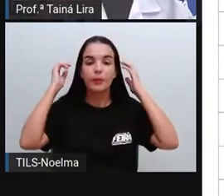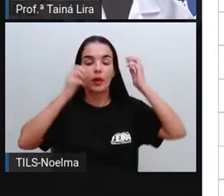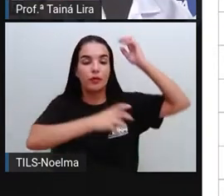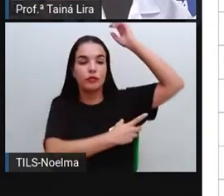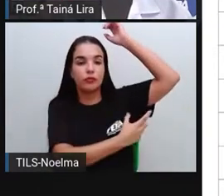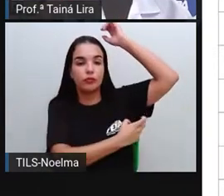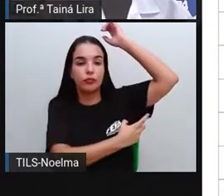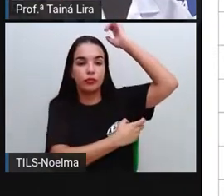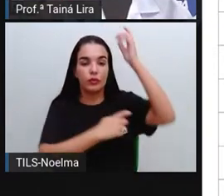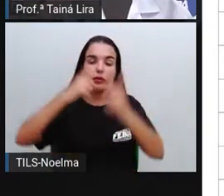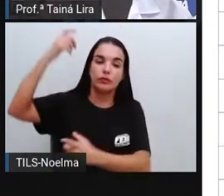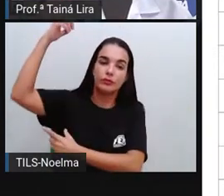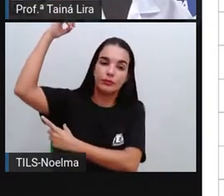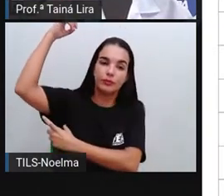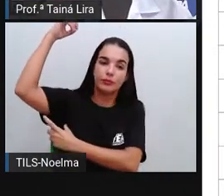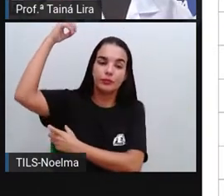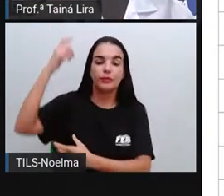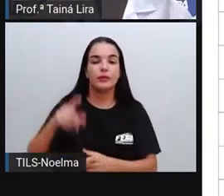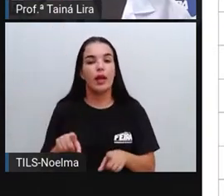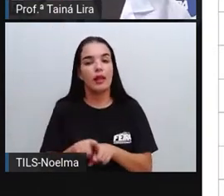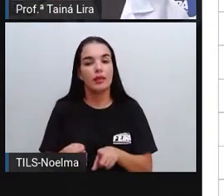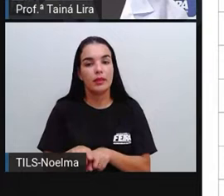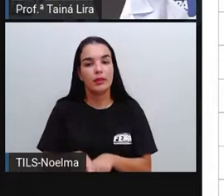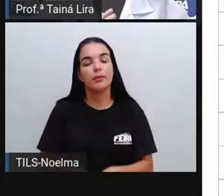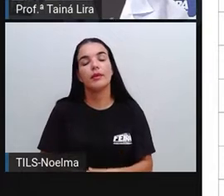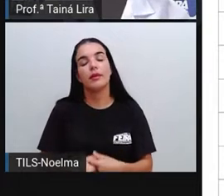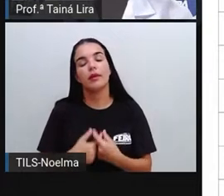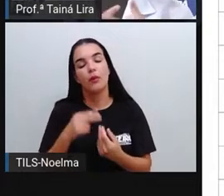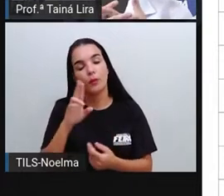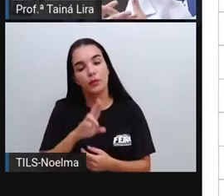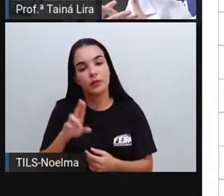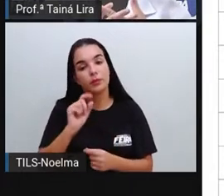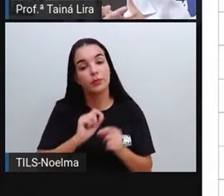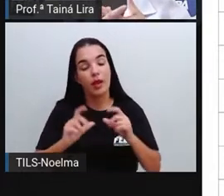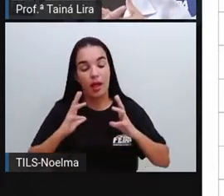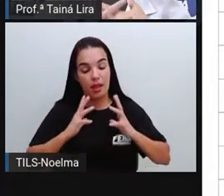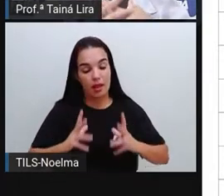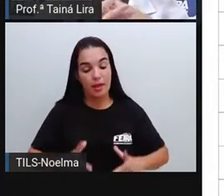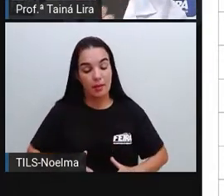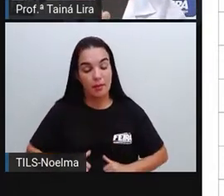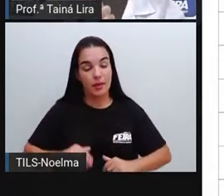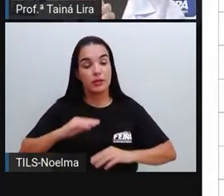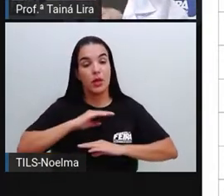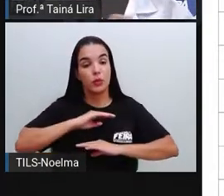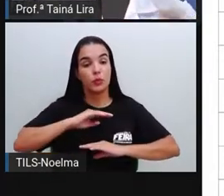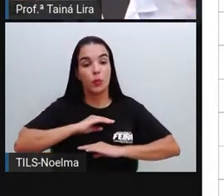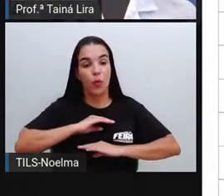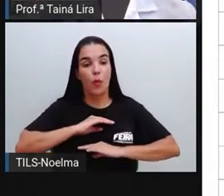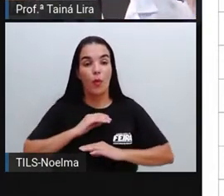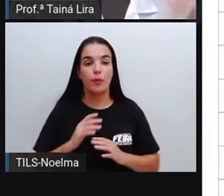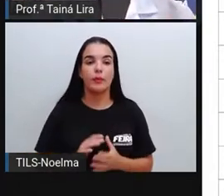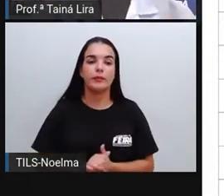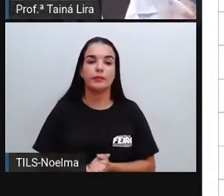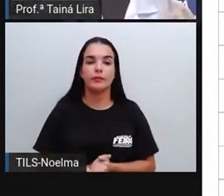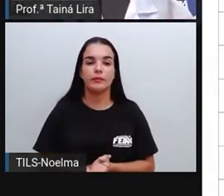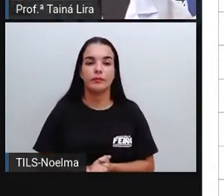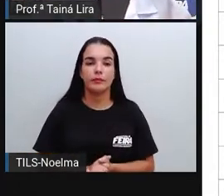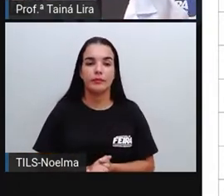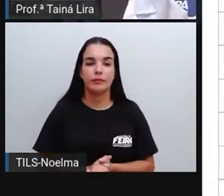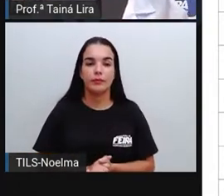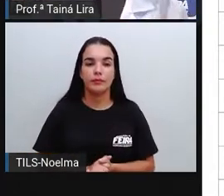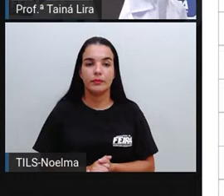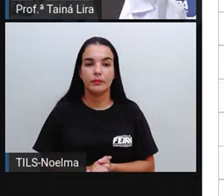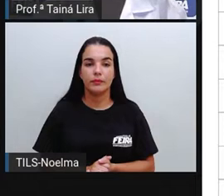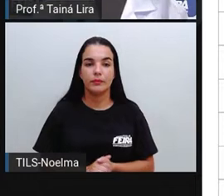desodorante, tá? Usamos ali para fazer a limpeza, né, a higiene corporal, a higiene